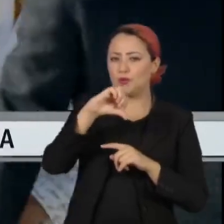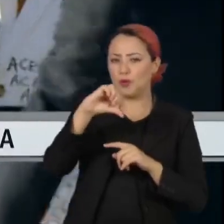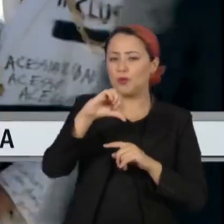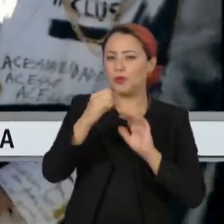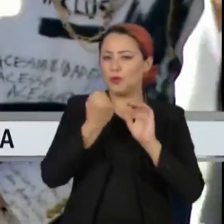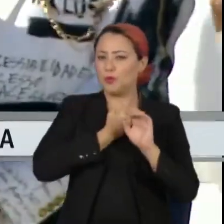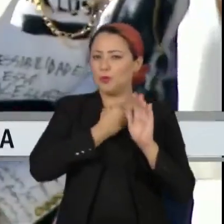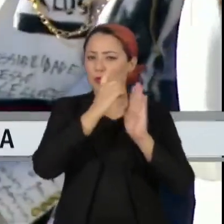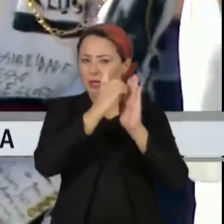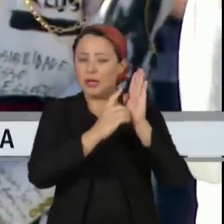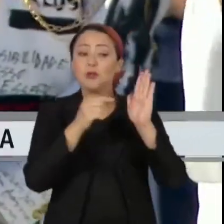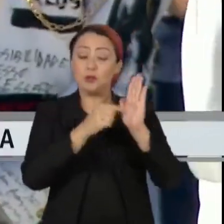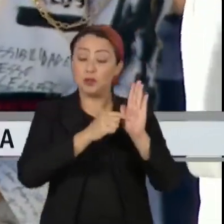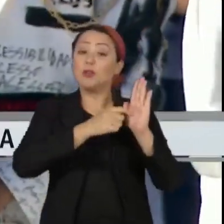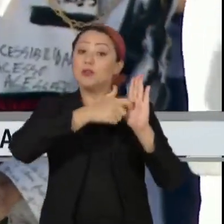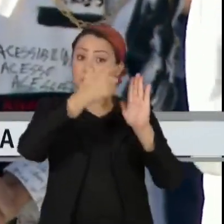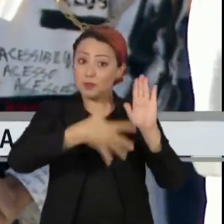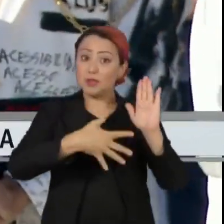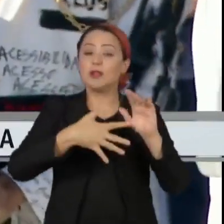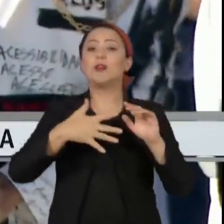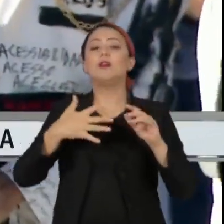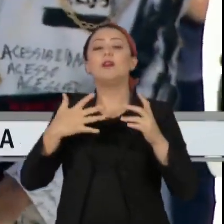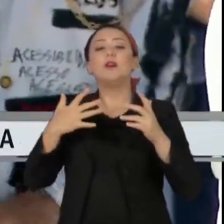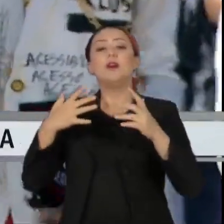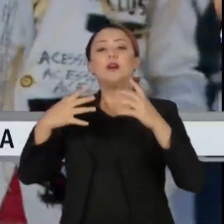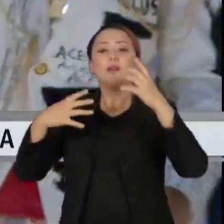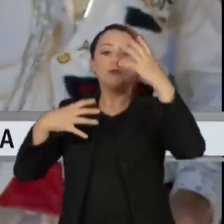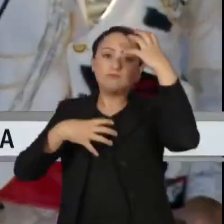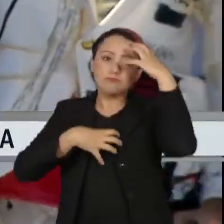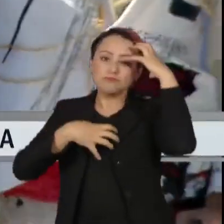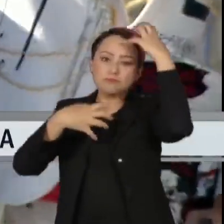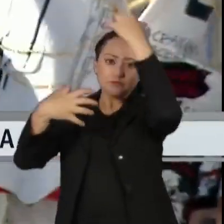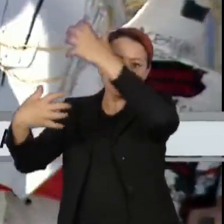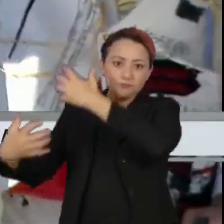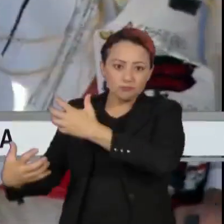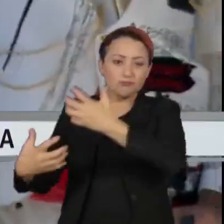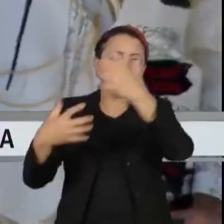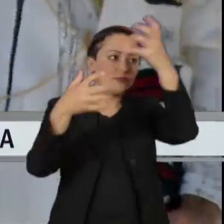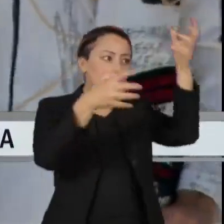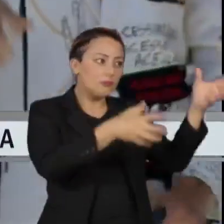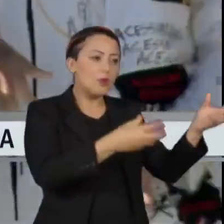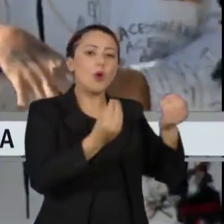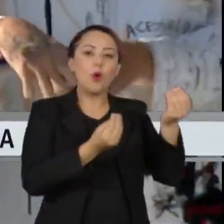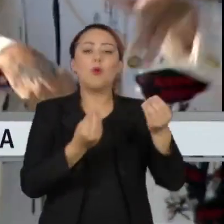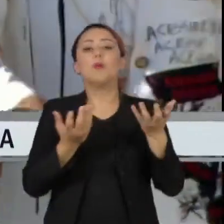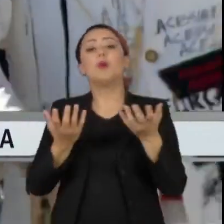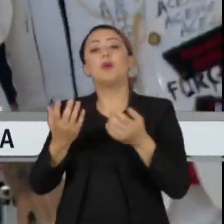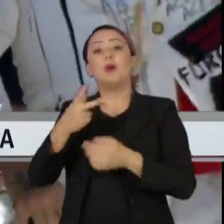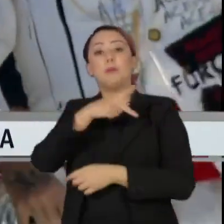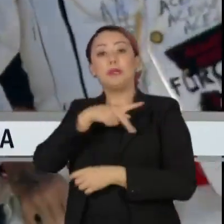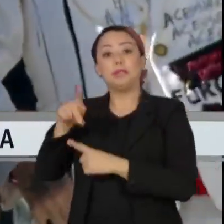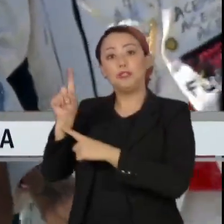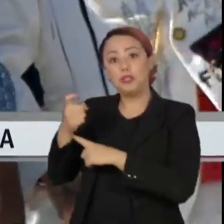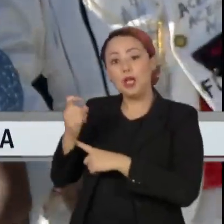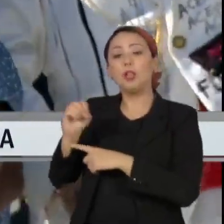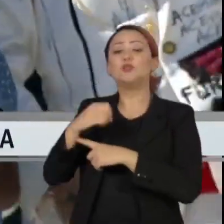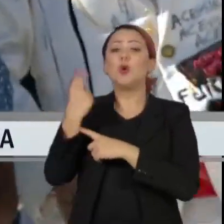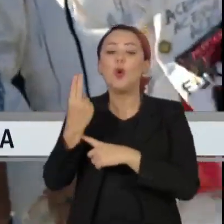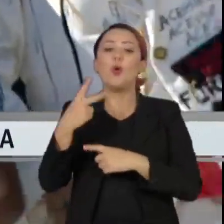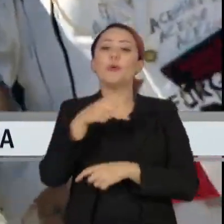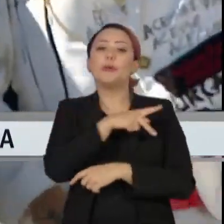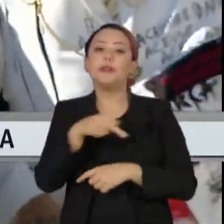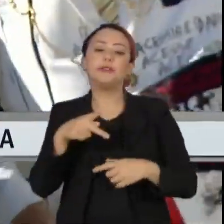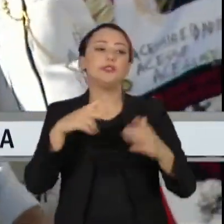dizia que podia ser feita essa transferência pelo presidente do Supremo Tribunal Federal ou o presidente do Congresso Nacional, né.